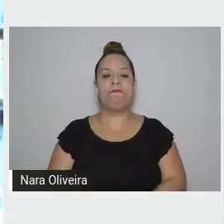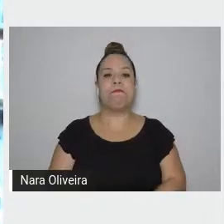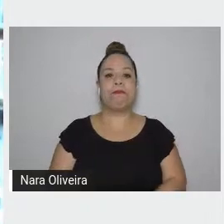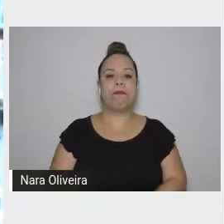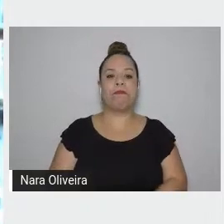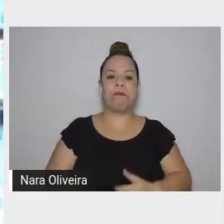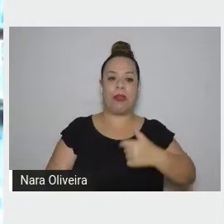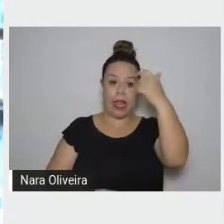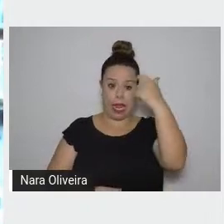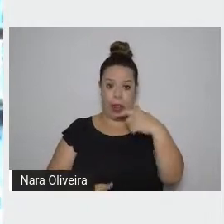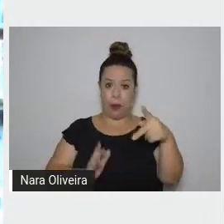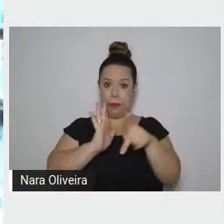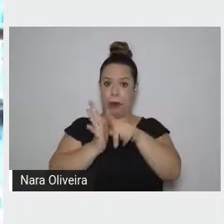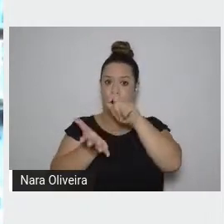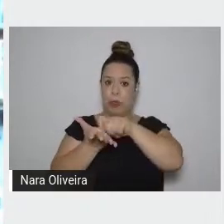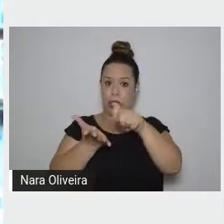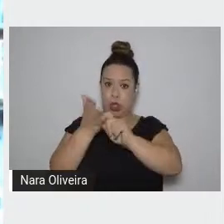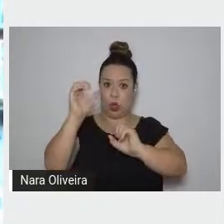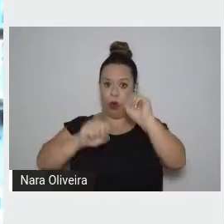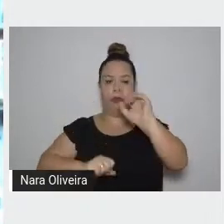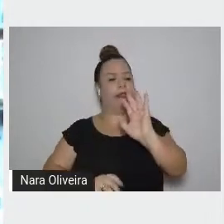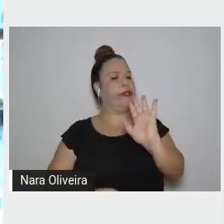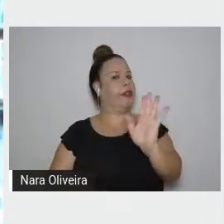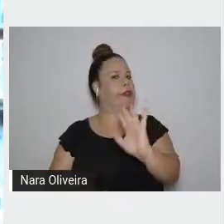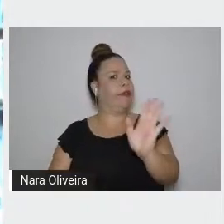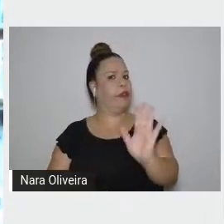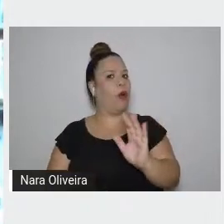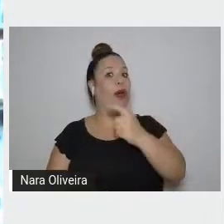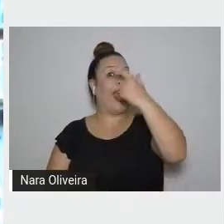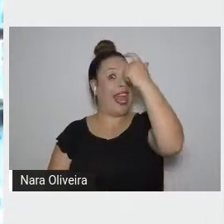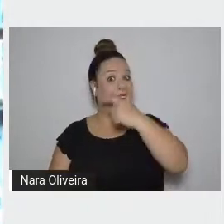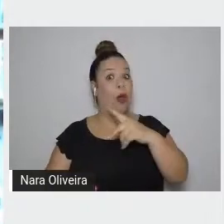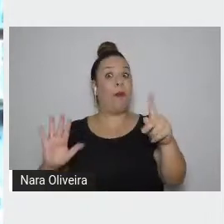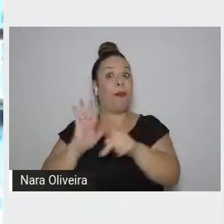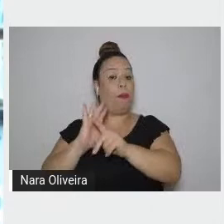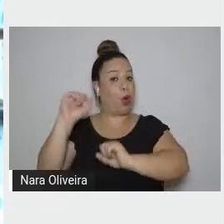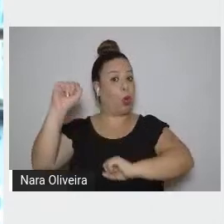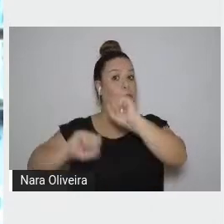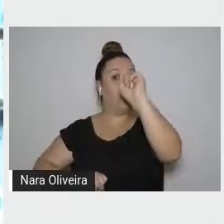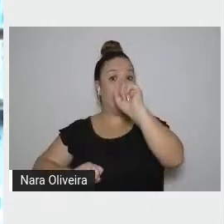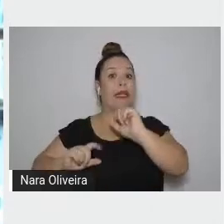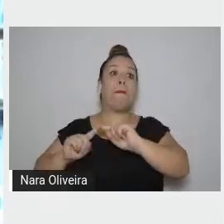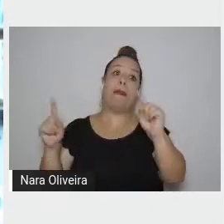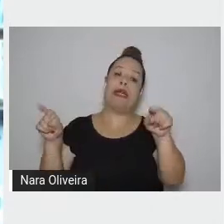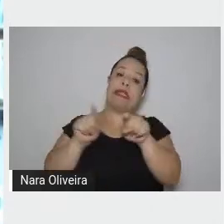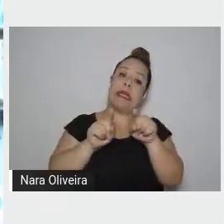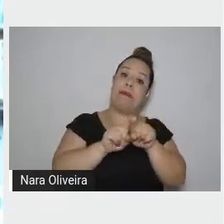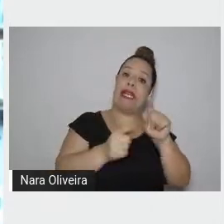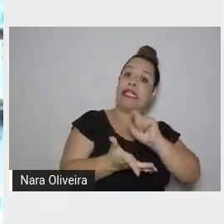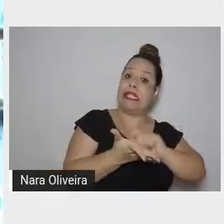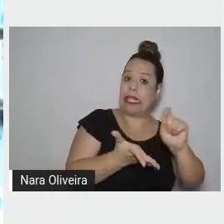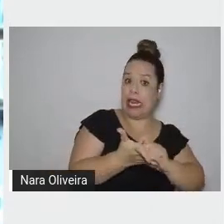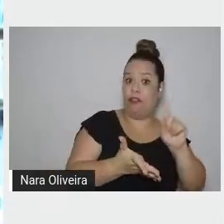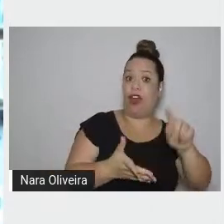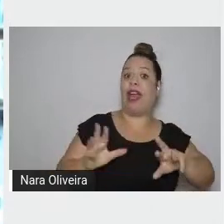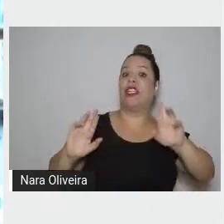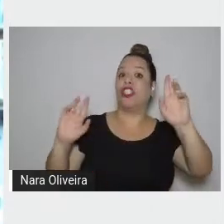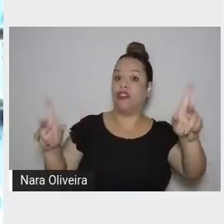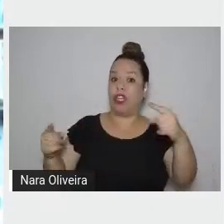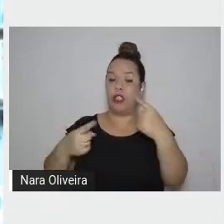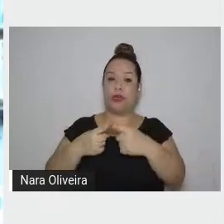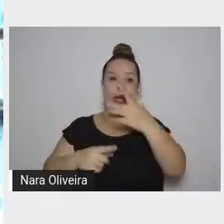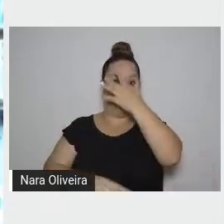um escritor comunista, sou um comunista escritor, o que é muito diferente, porque o que